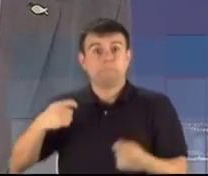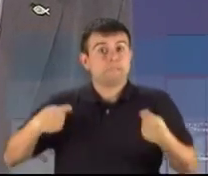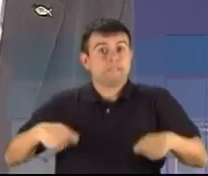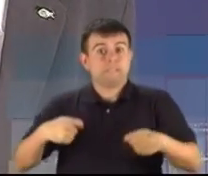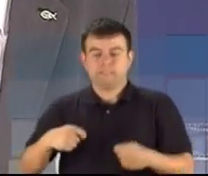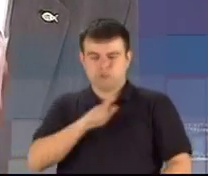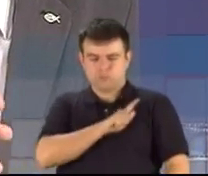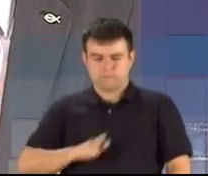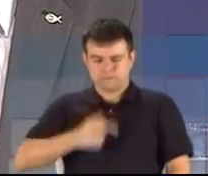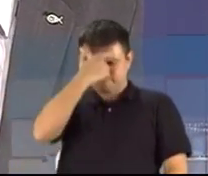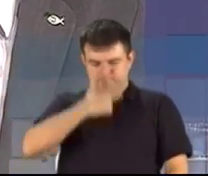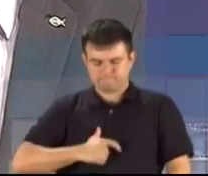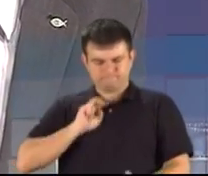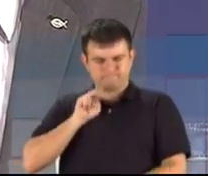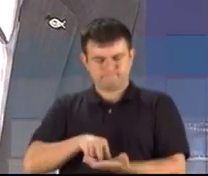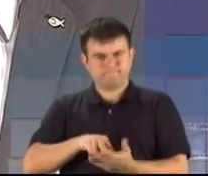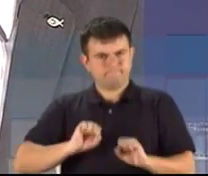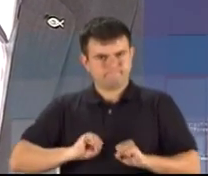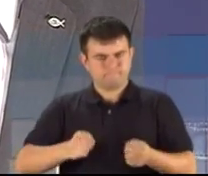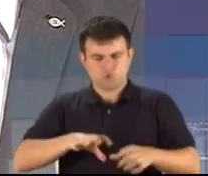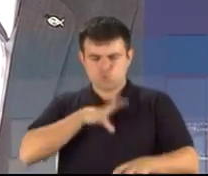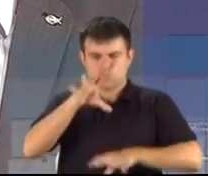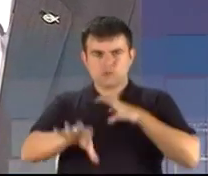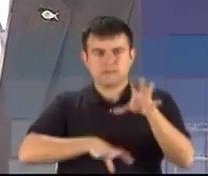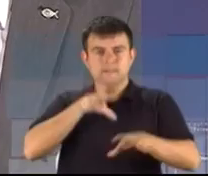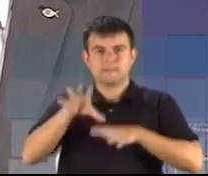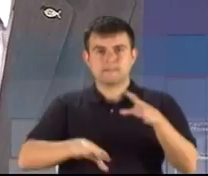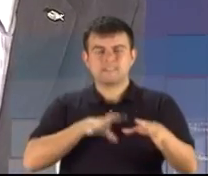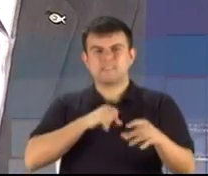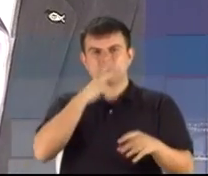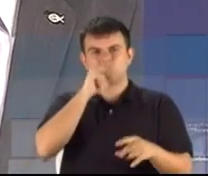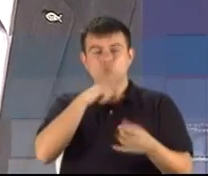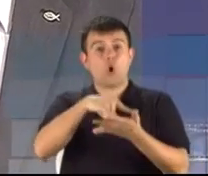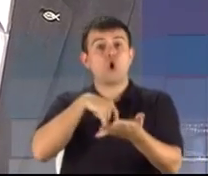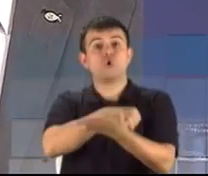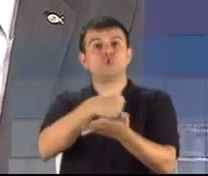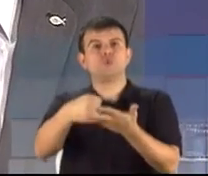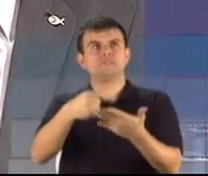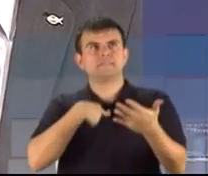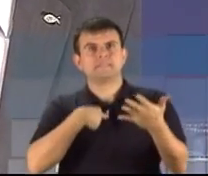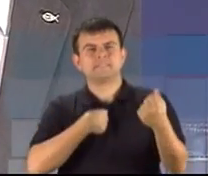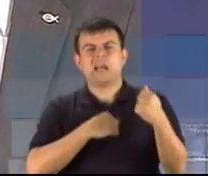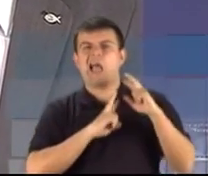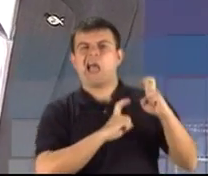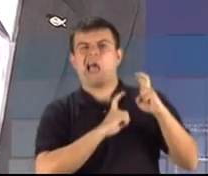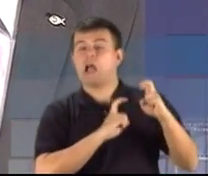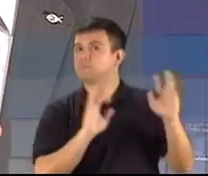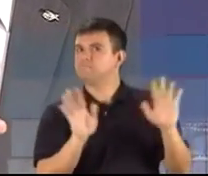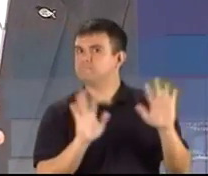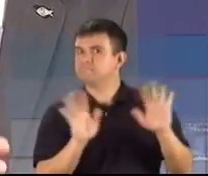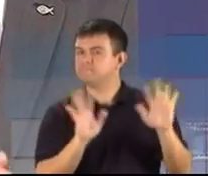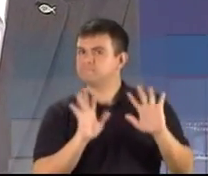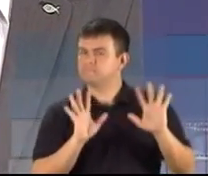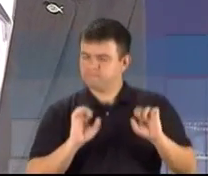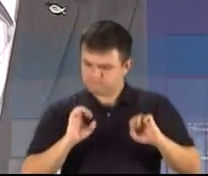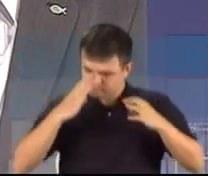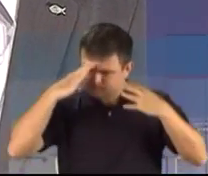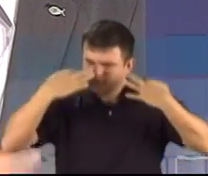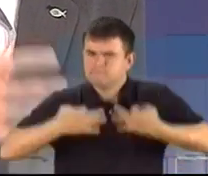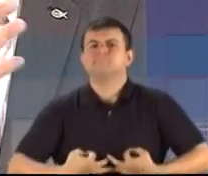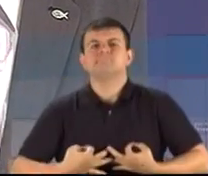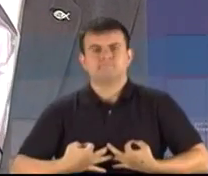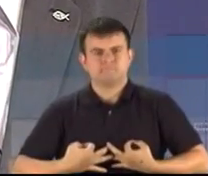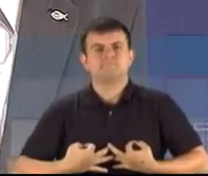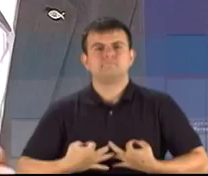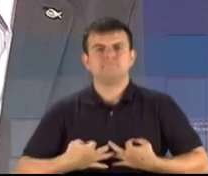Um governador que enfrente esses contratos leoninos com coragem, com determinação e com atitude. E